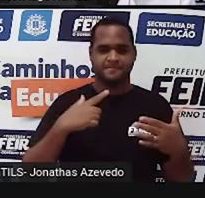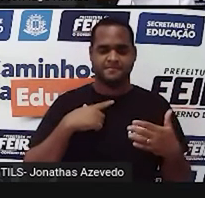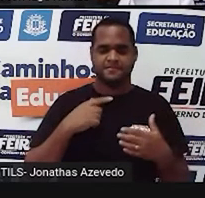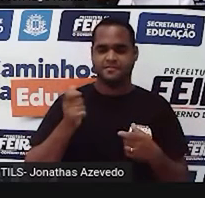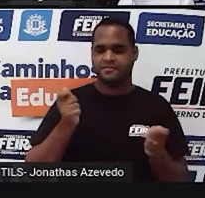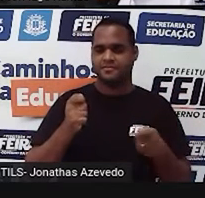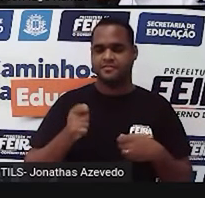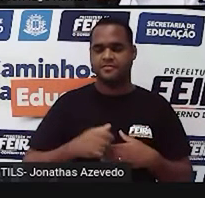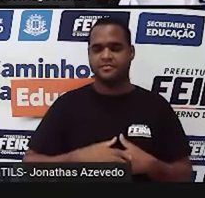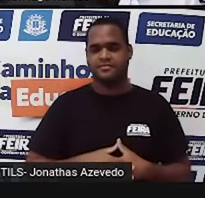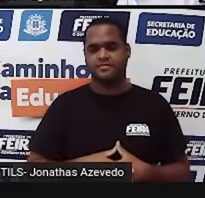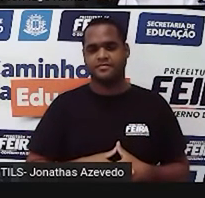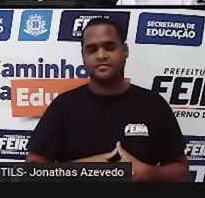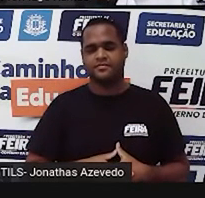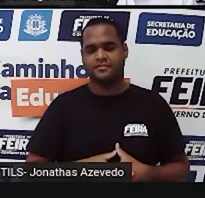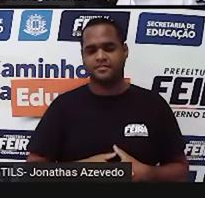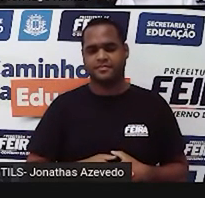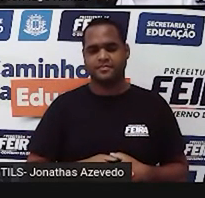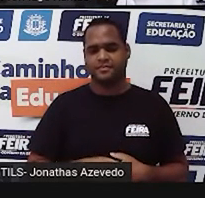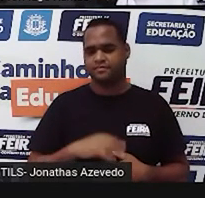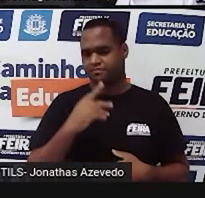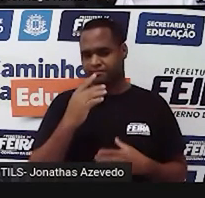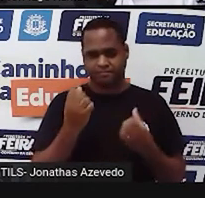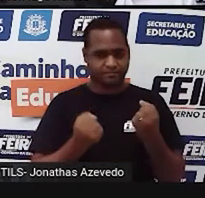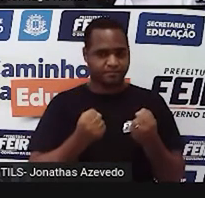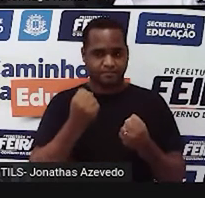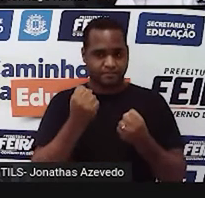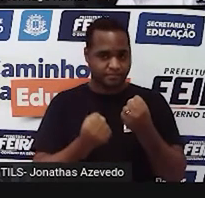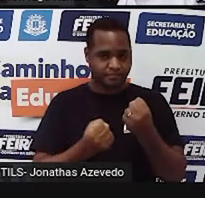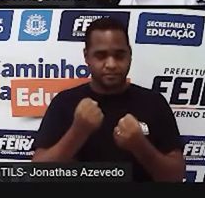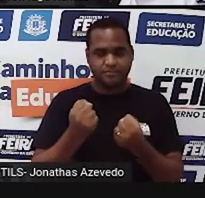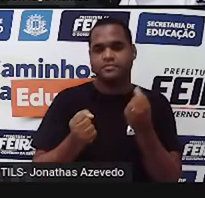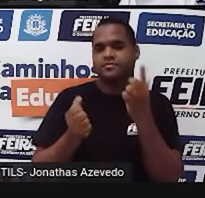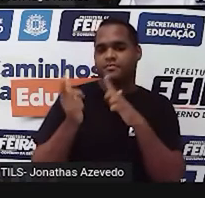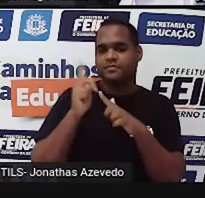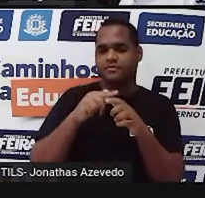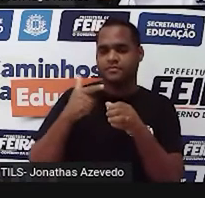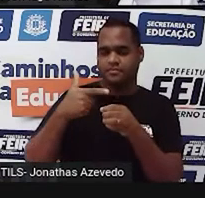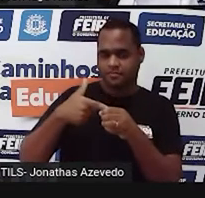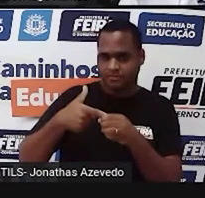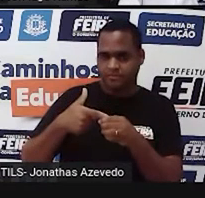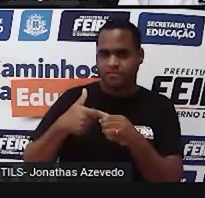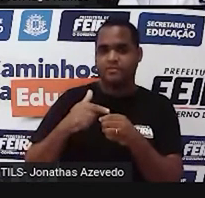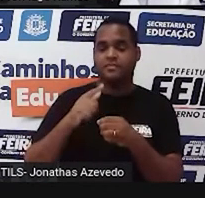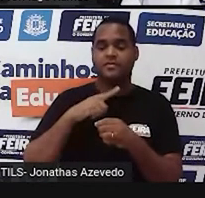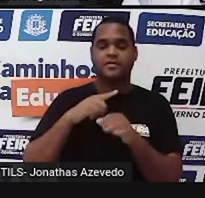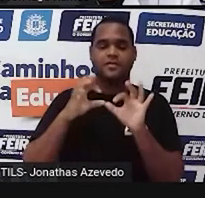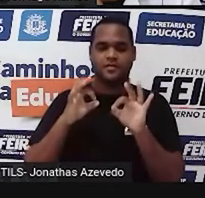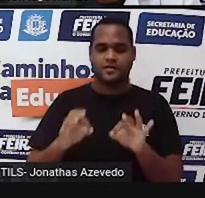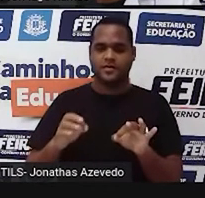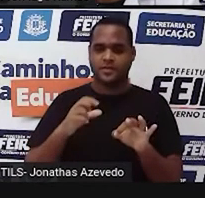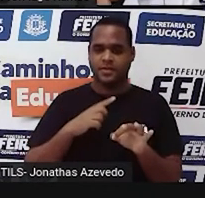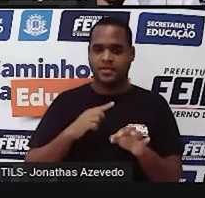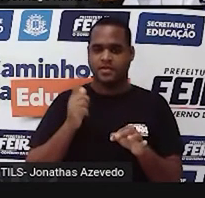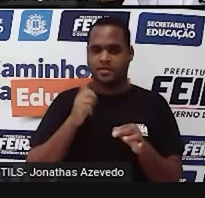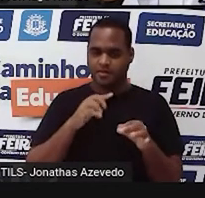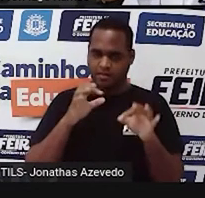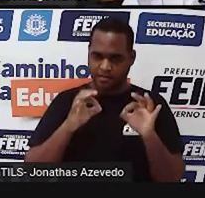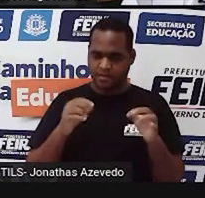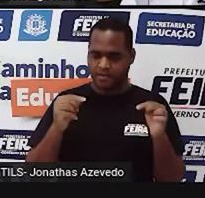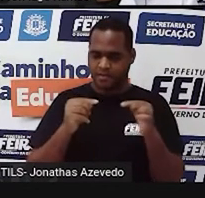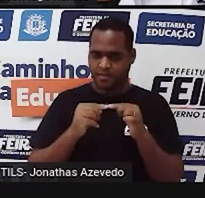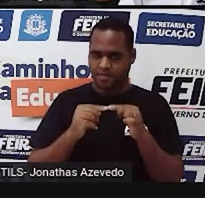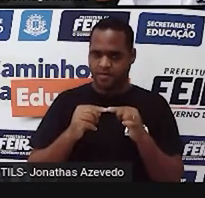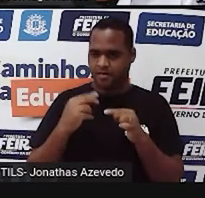vamos que vamos. Seu veículo foi abastecido com uma certa quantidade